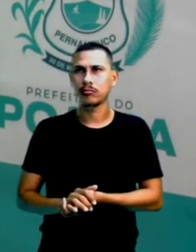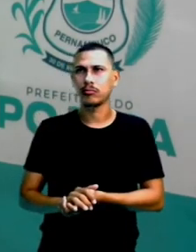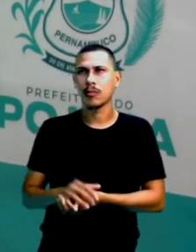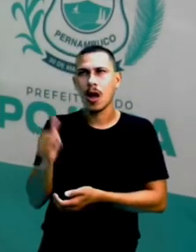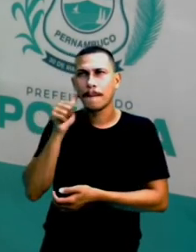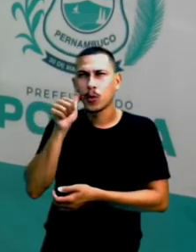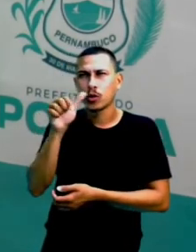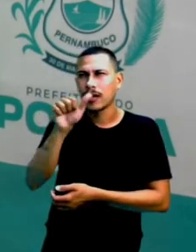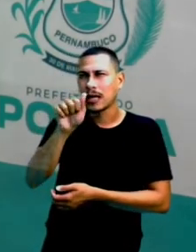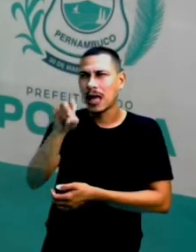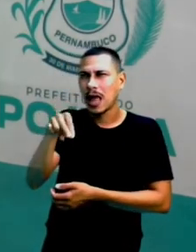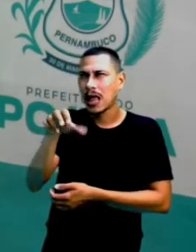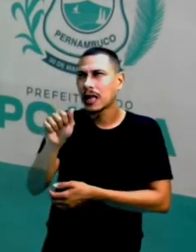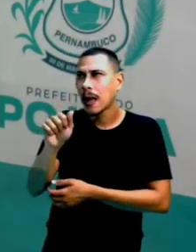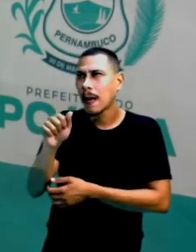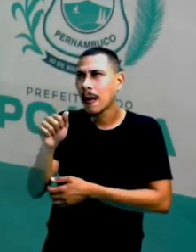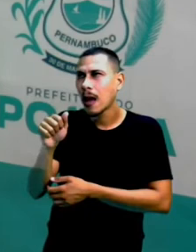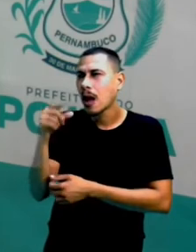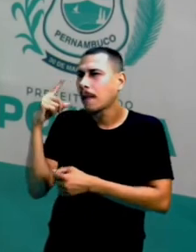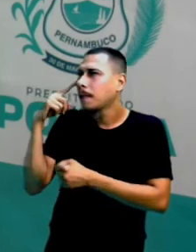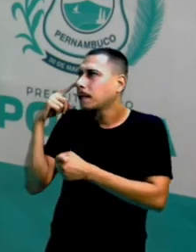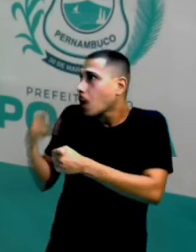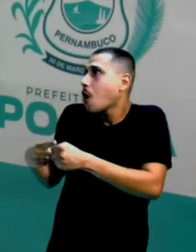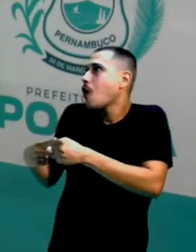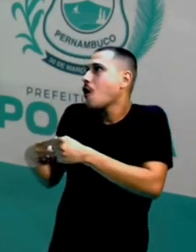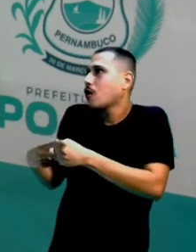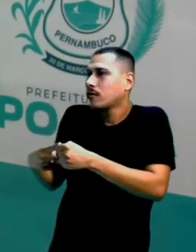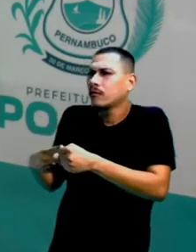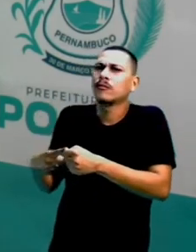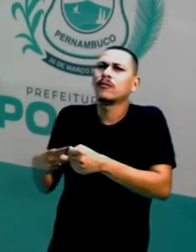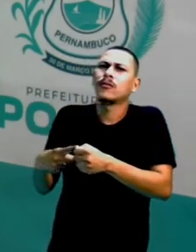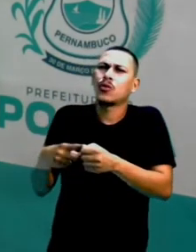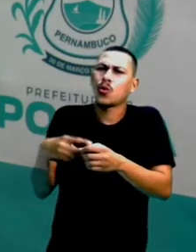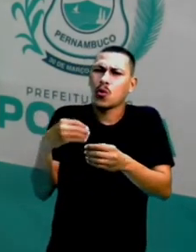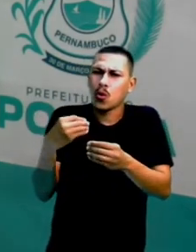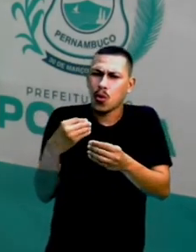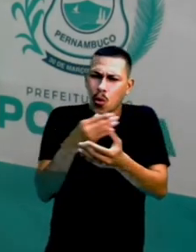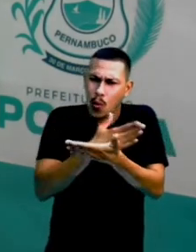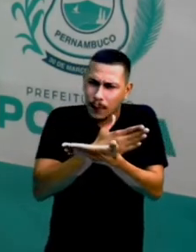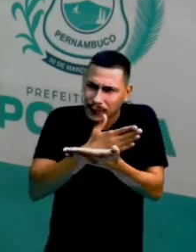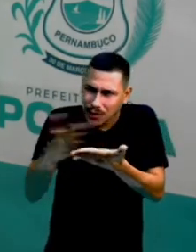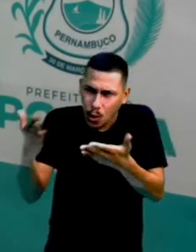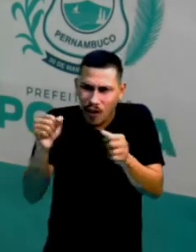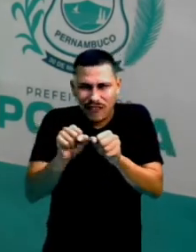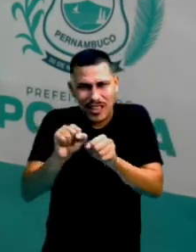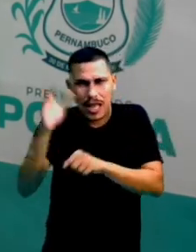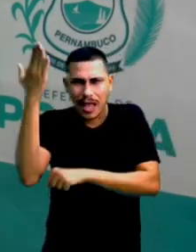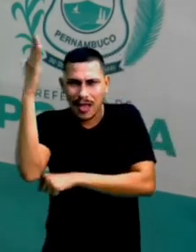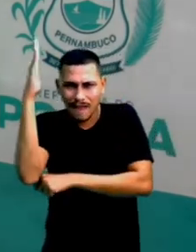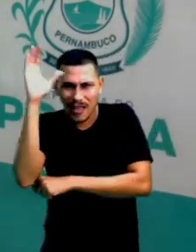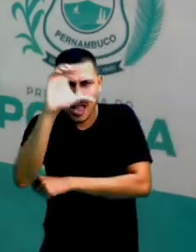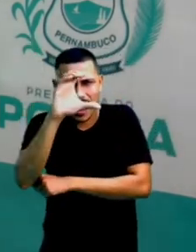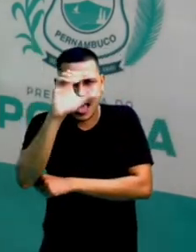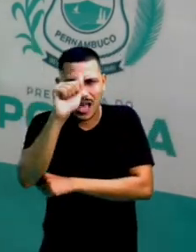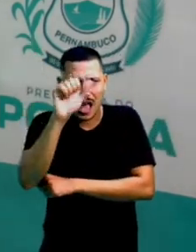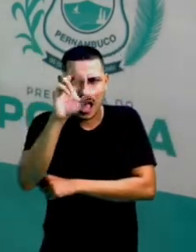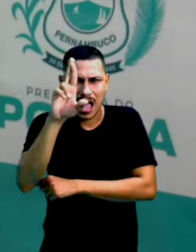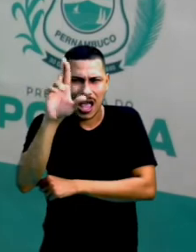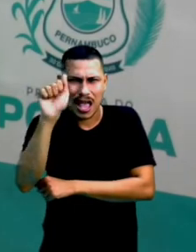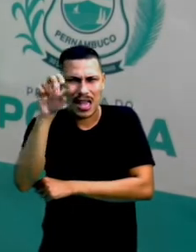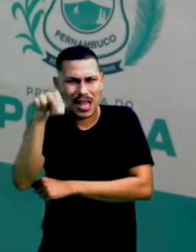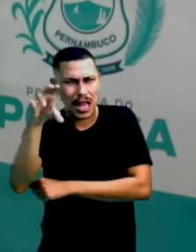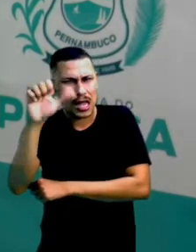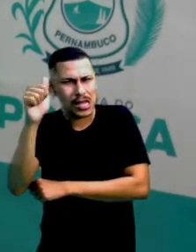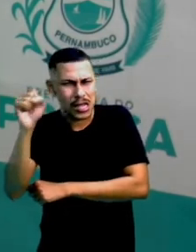E ela começou a fazer Carrancas E ela se tornou Ana das Carrancas Tem peças dela